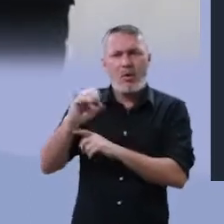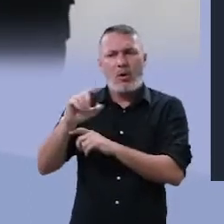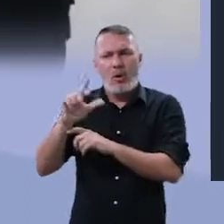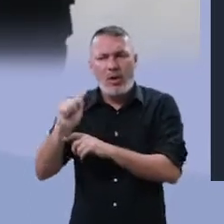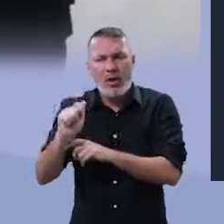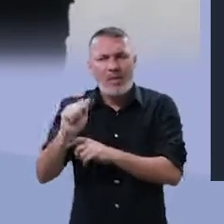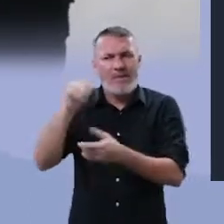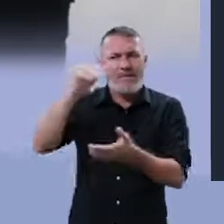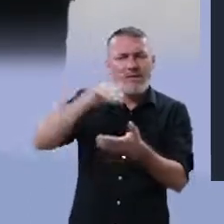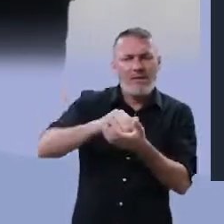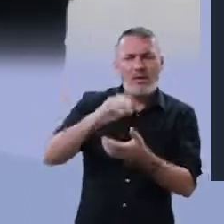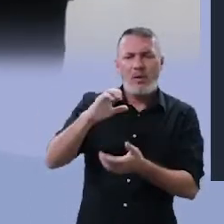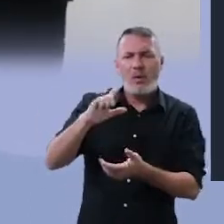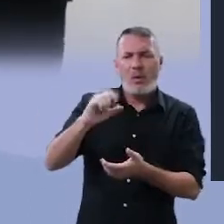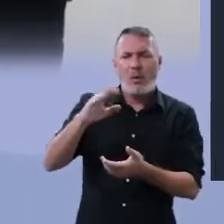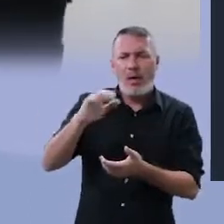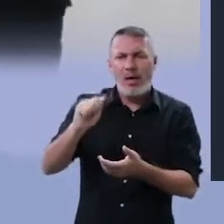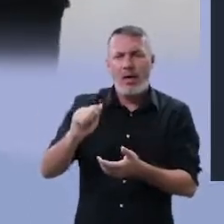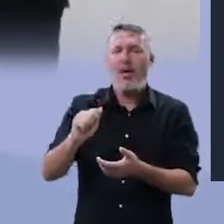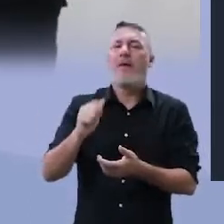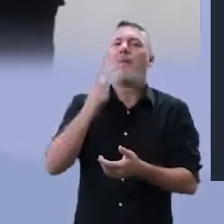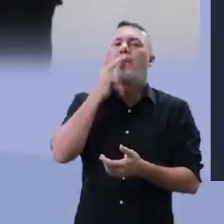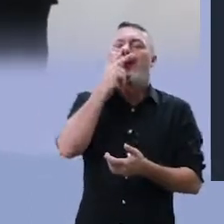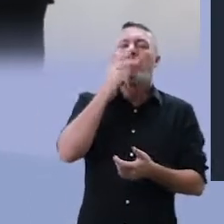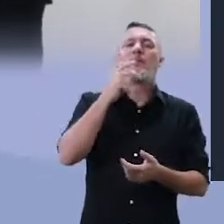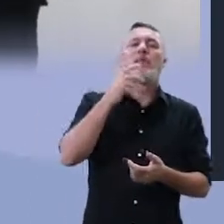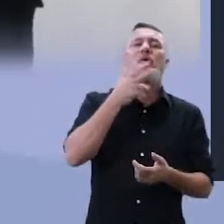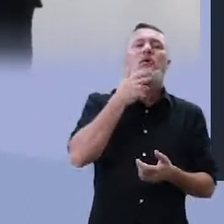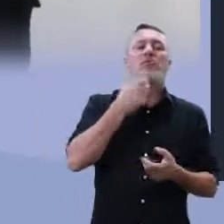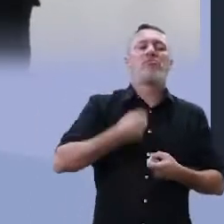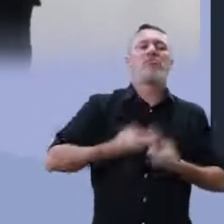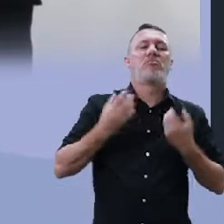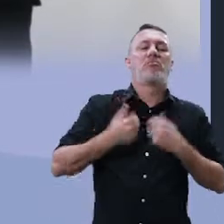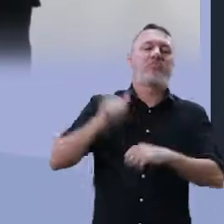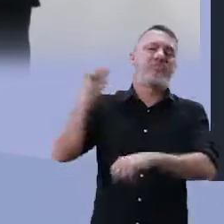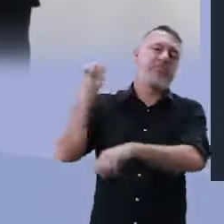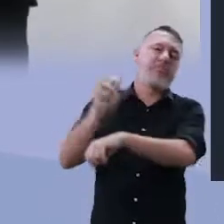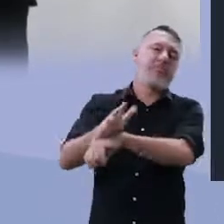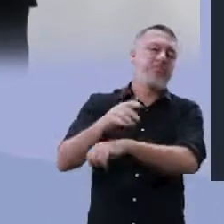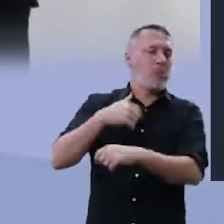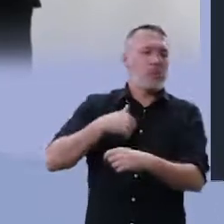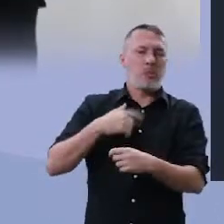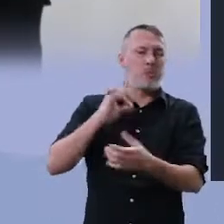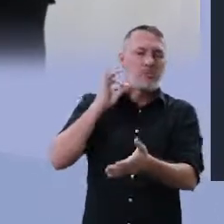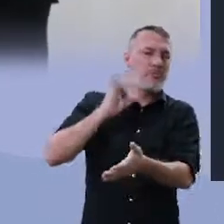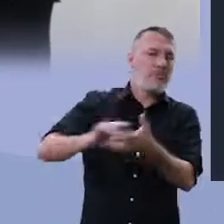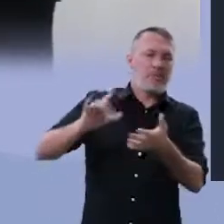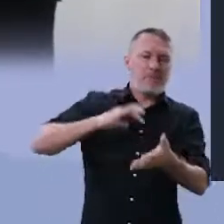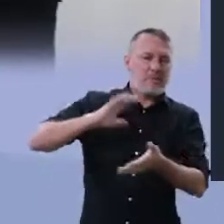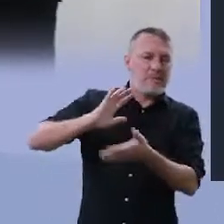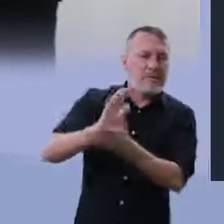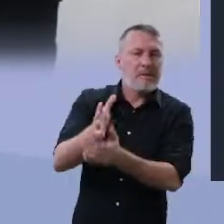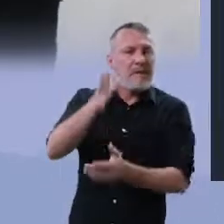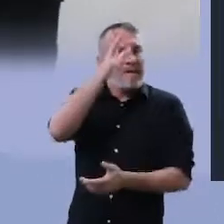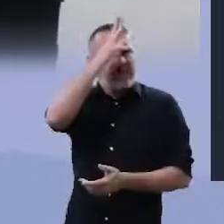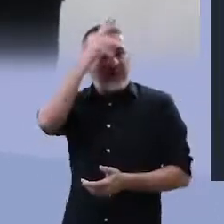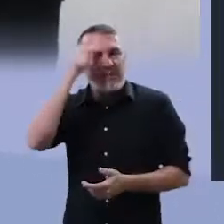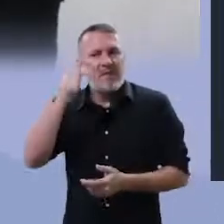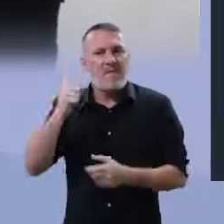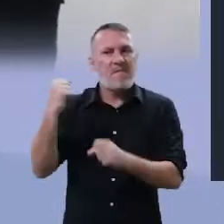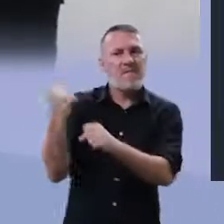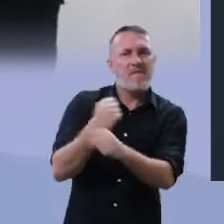chamando de cloaca, significa que ele deprecia a Coca-Cola, deprecia essa